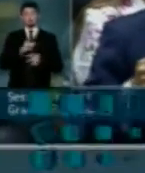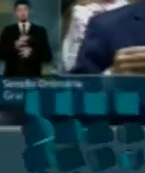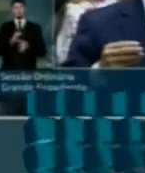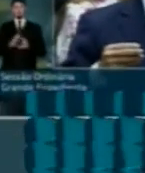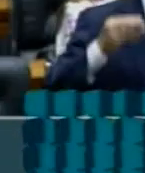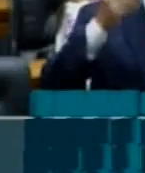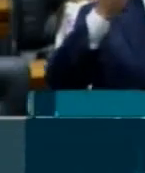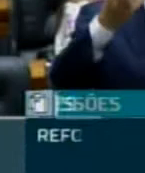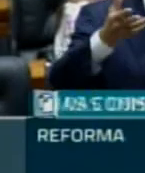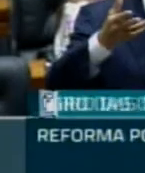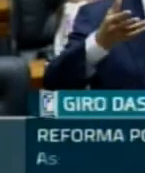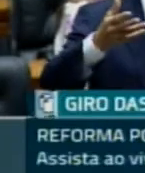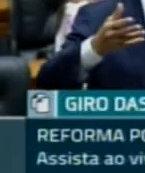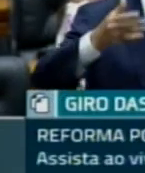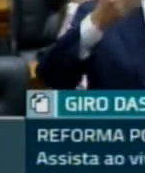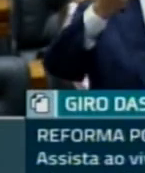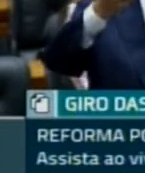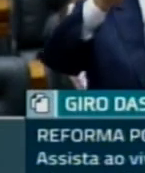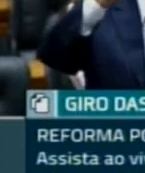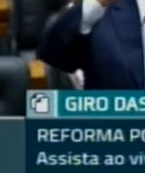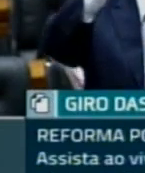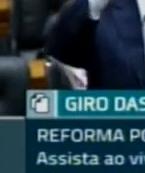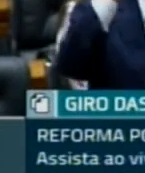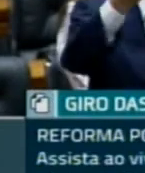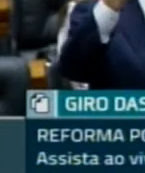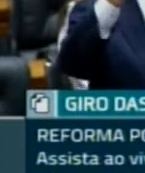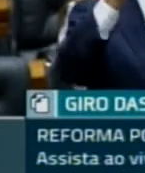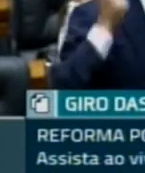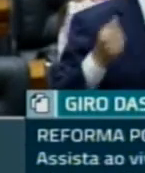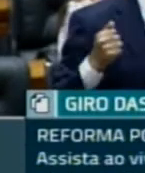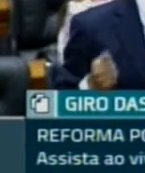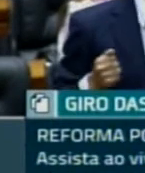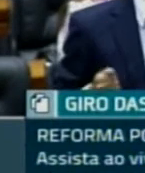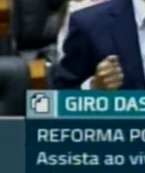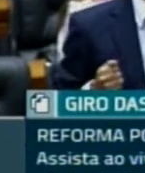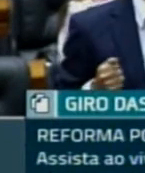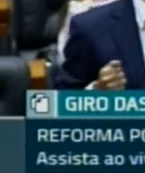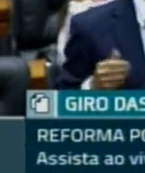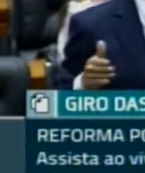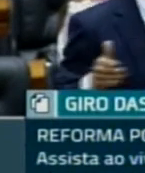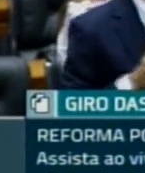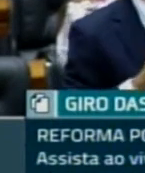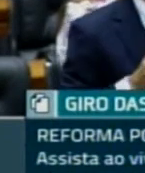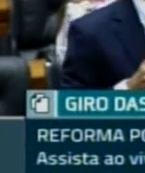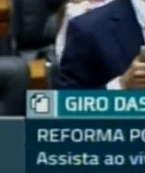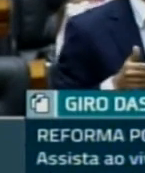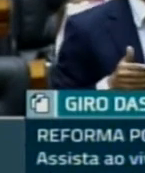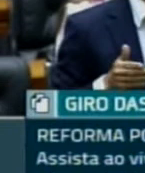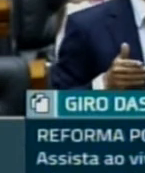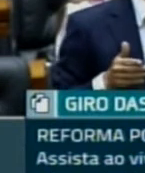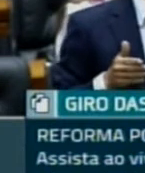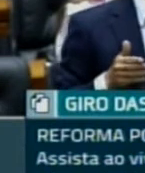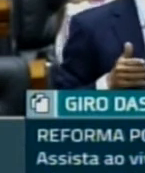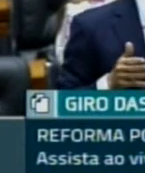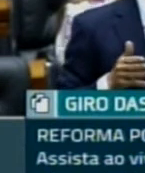só para tocar em dois assuntos que o Vossa Excelência, só para sair dela.